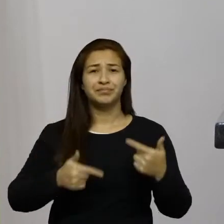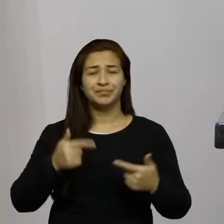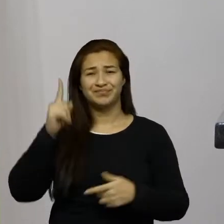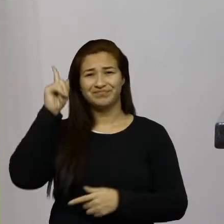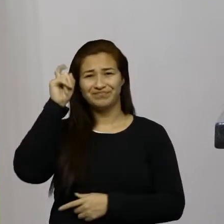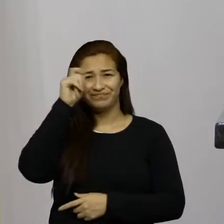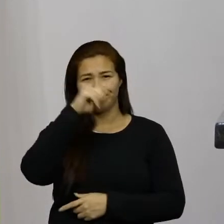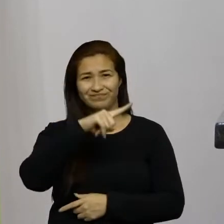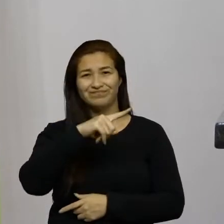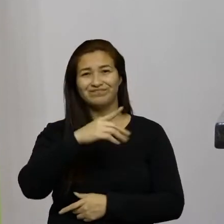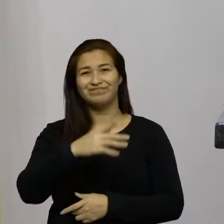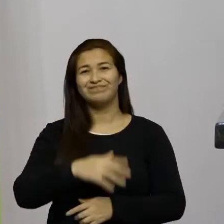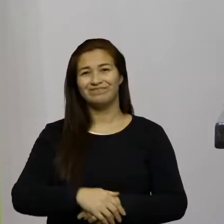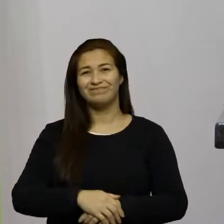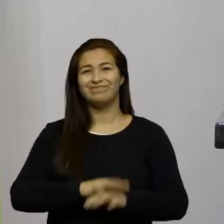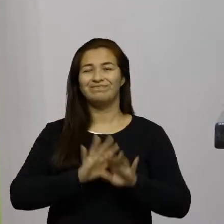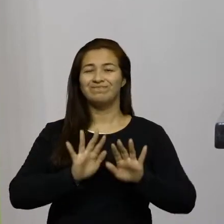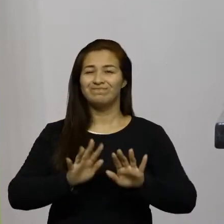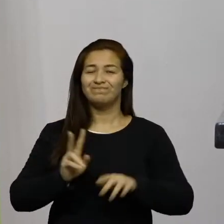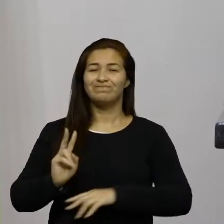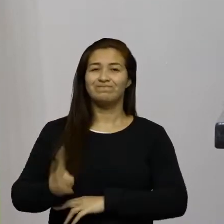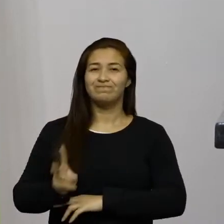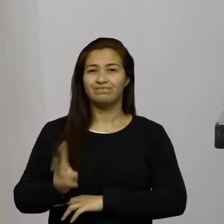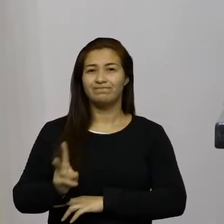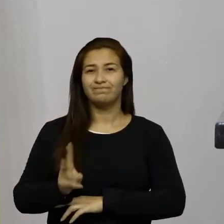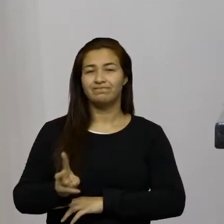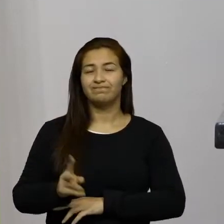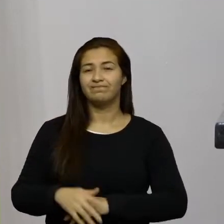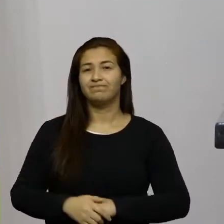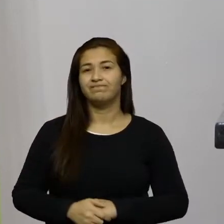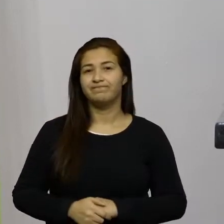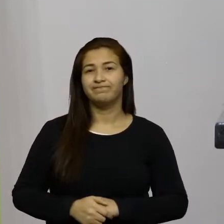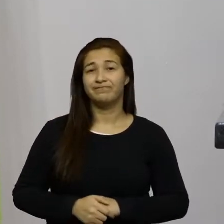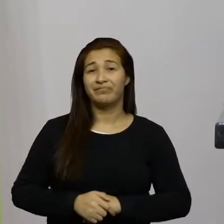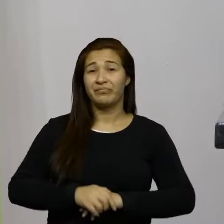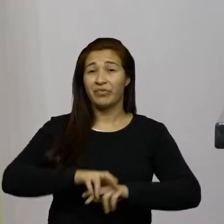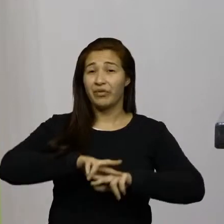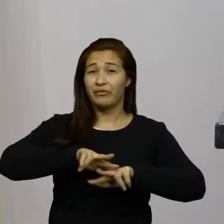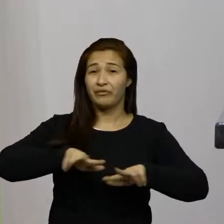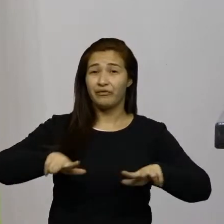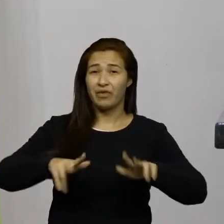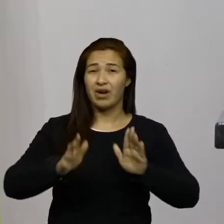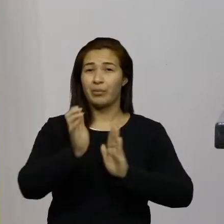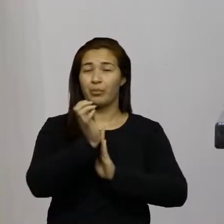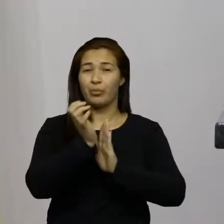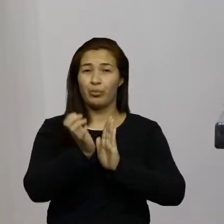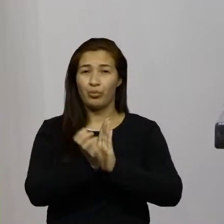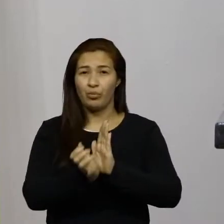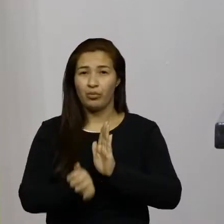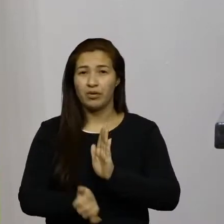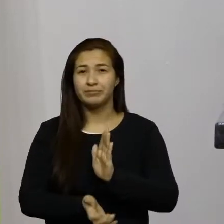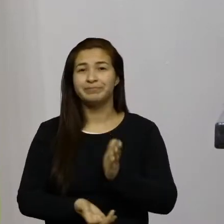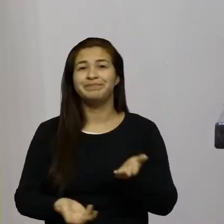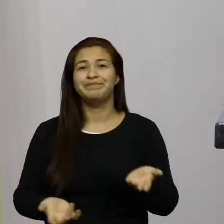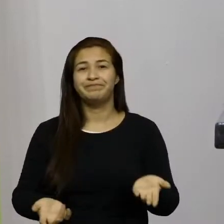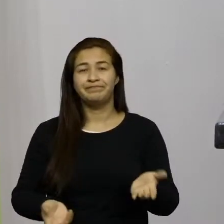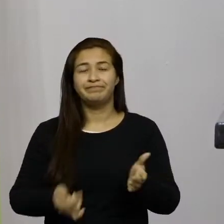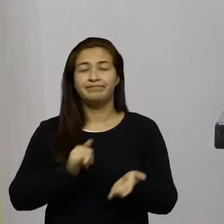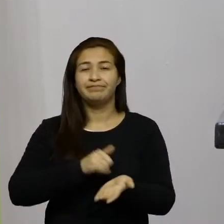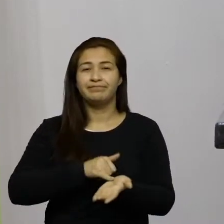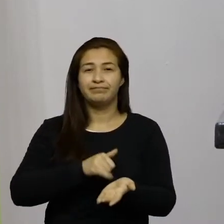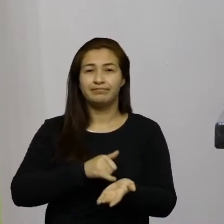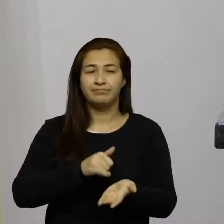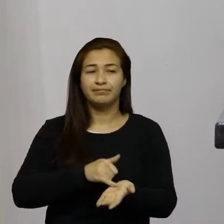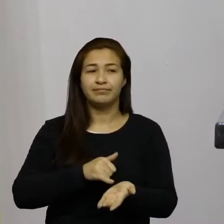sua empresa em nosso país são tantas as burocracias e impostos que